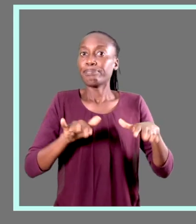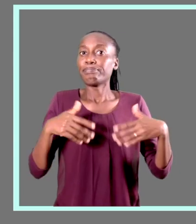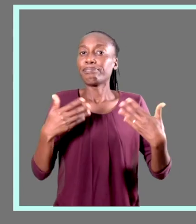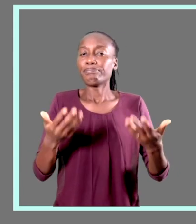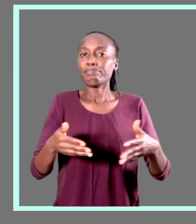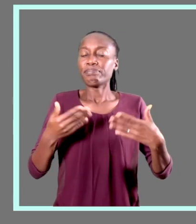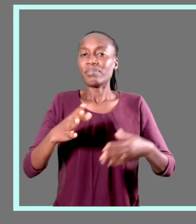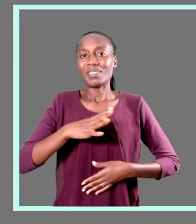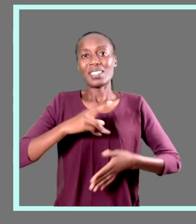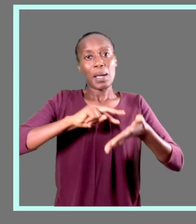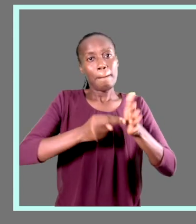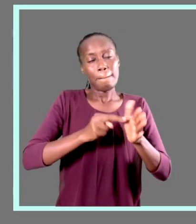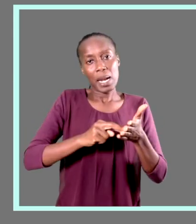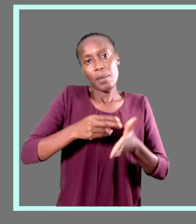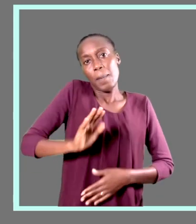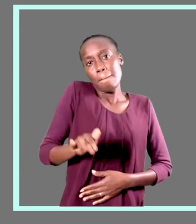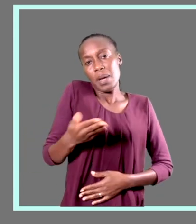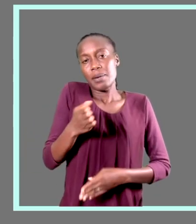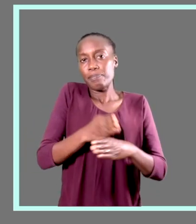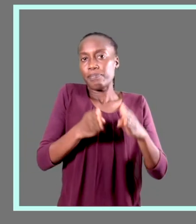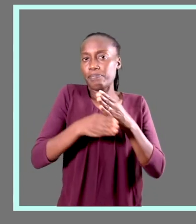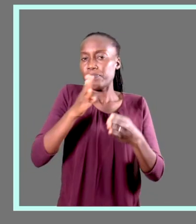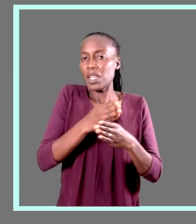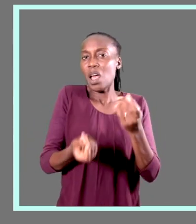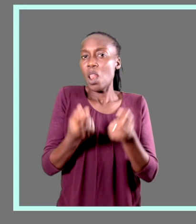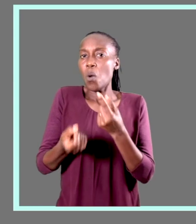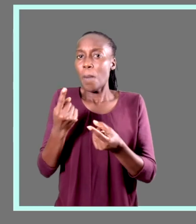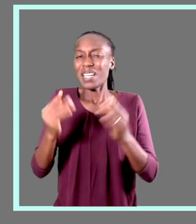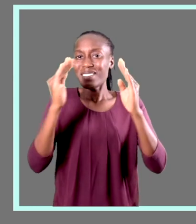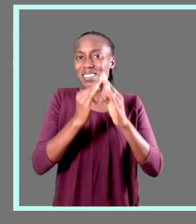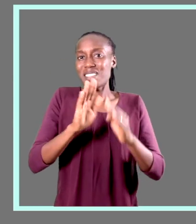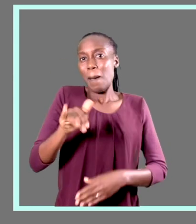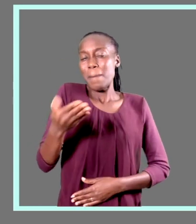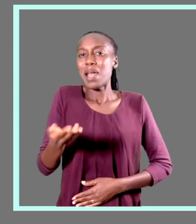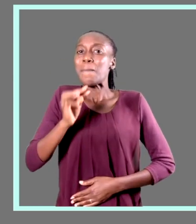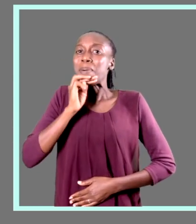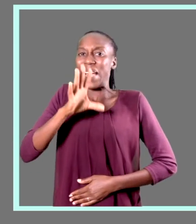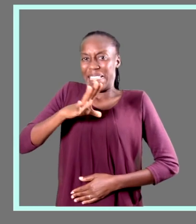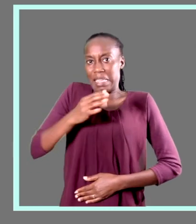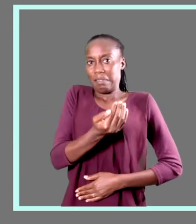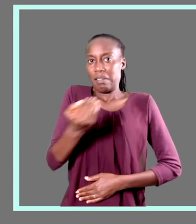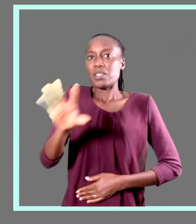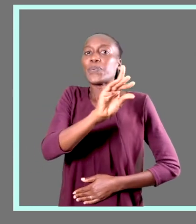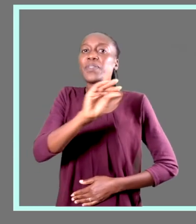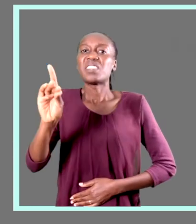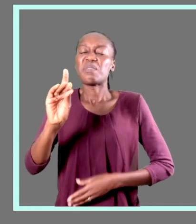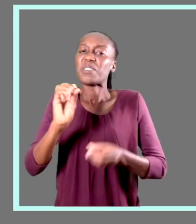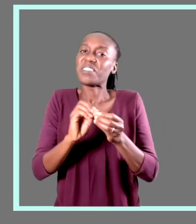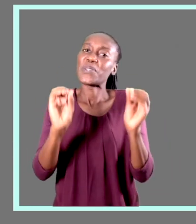Tínhamos um plano de ficar para construir algumas casas para as mães de crianças com deficiência. que não se fez? Talvez,